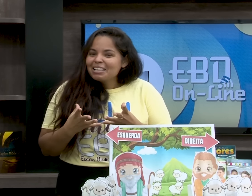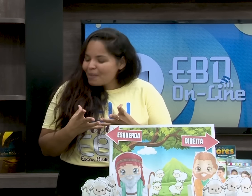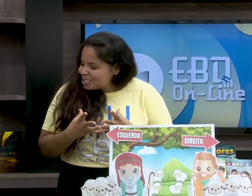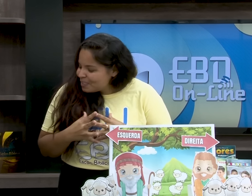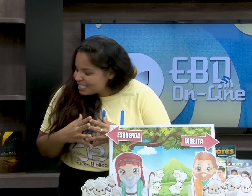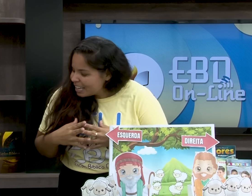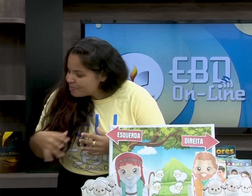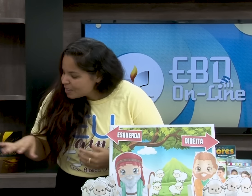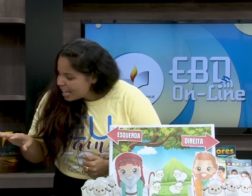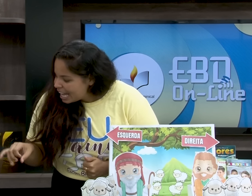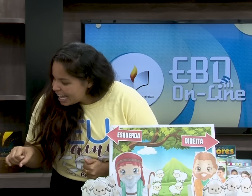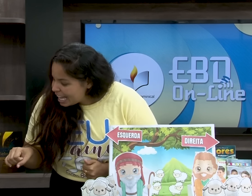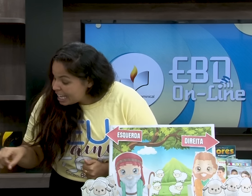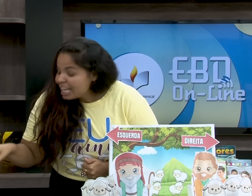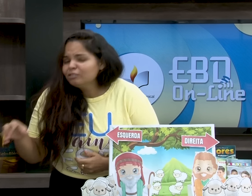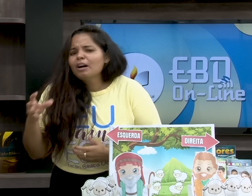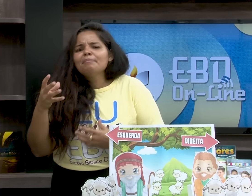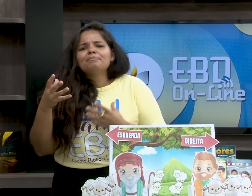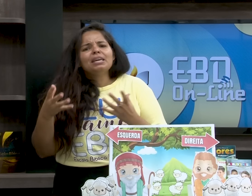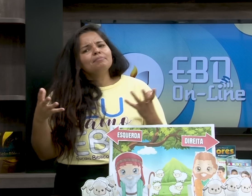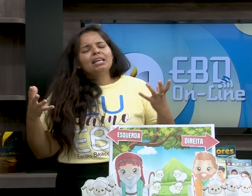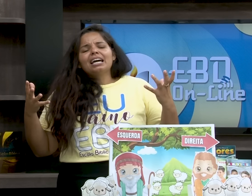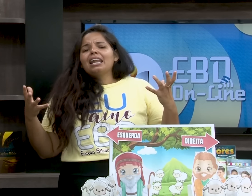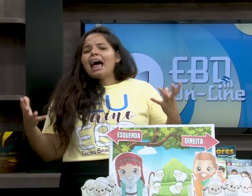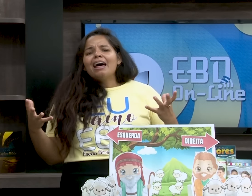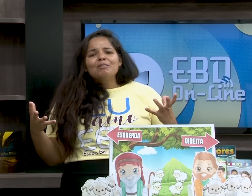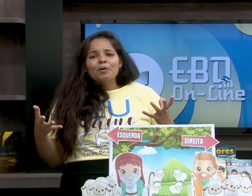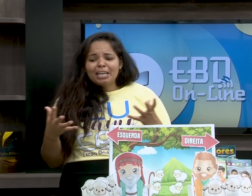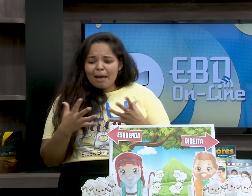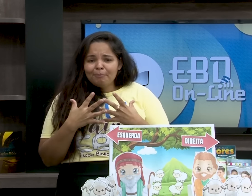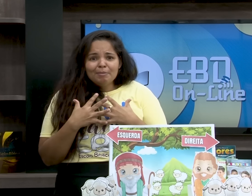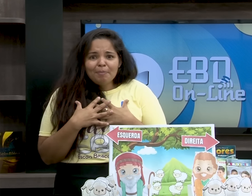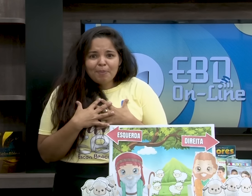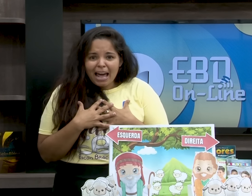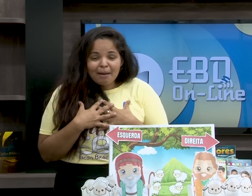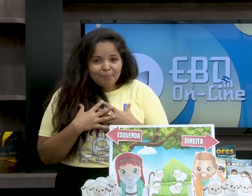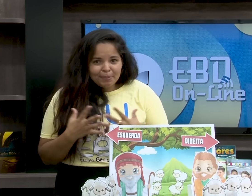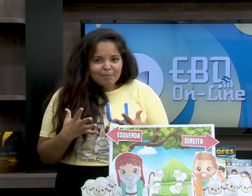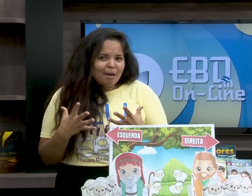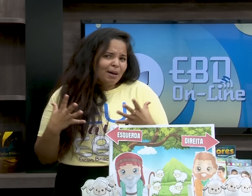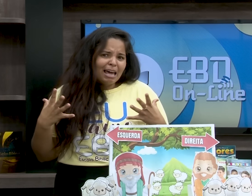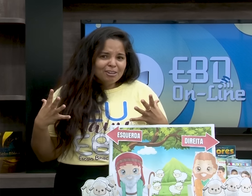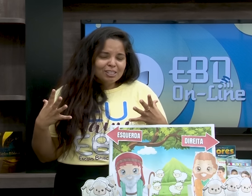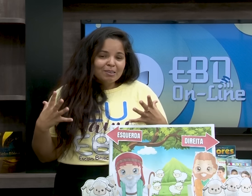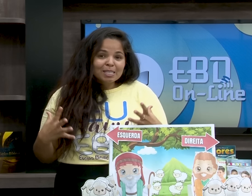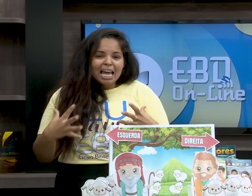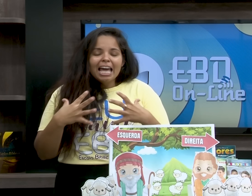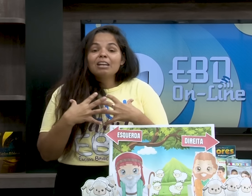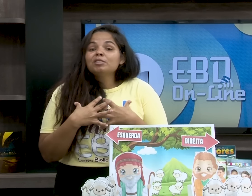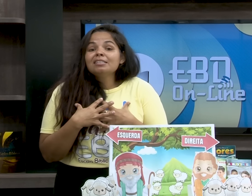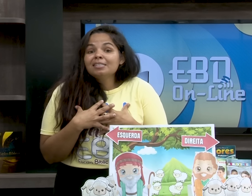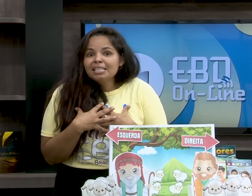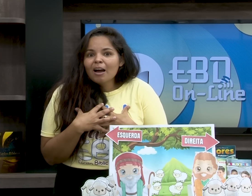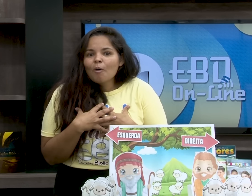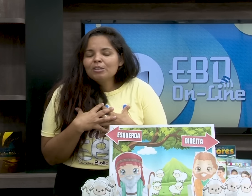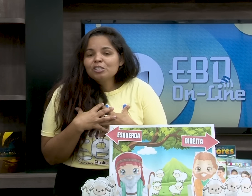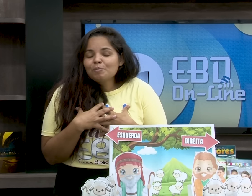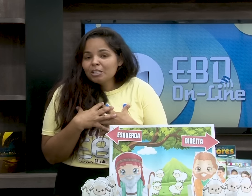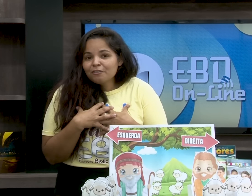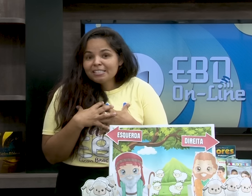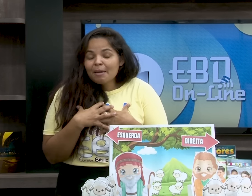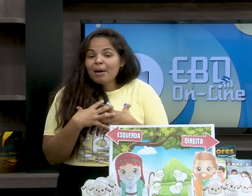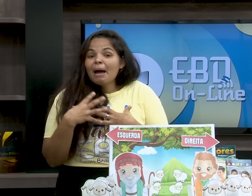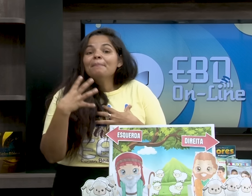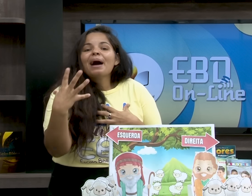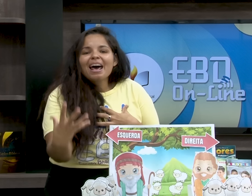que a criança pode fazer. Lendo a Bíblia, é claro, porque a Bíblia é a palavra de Deus. Ela nos ensina